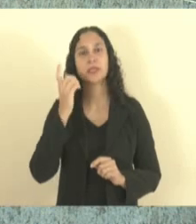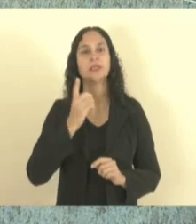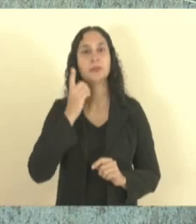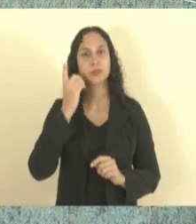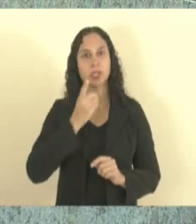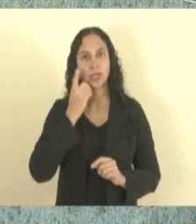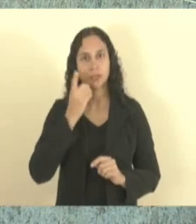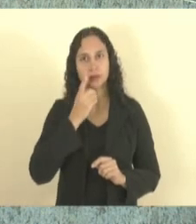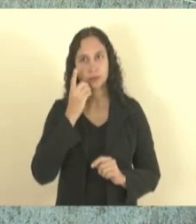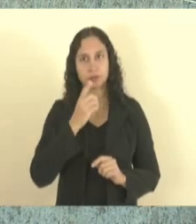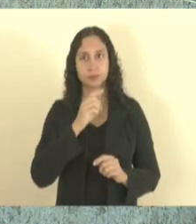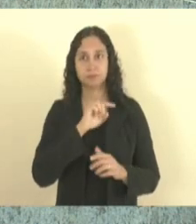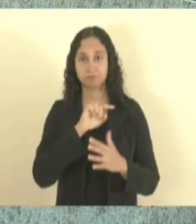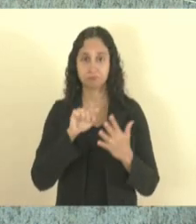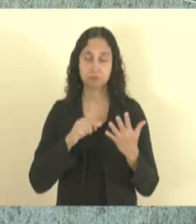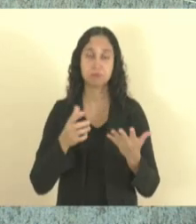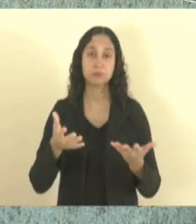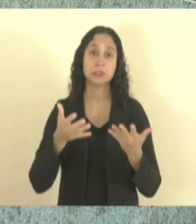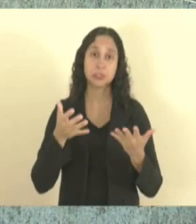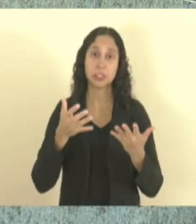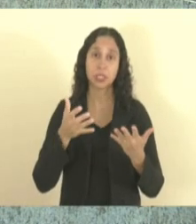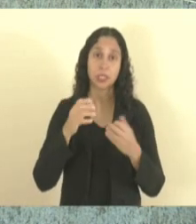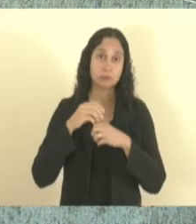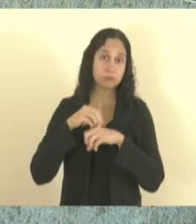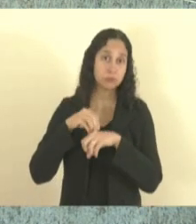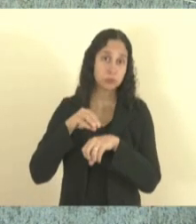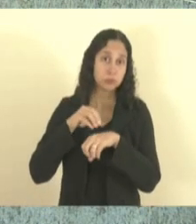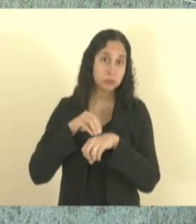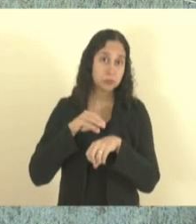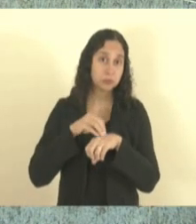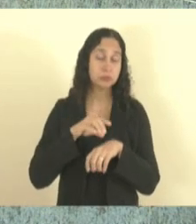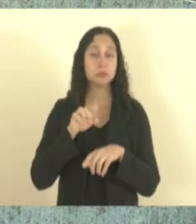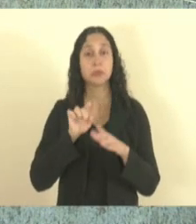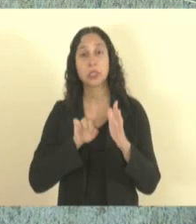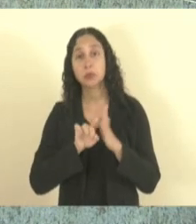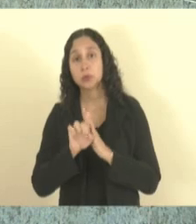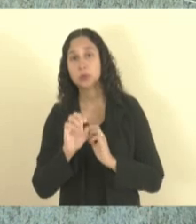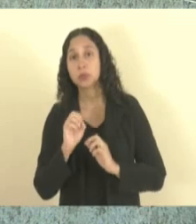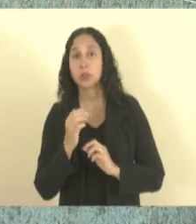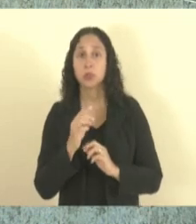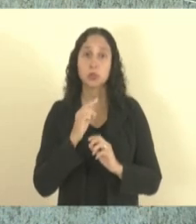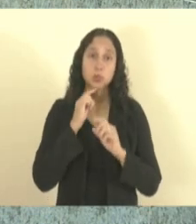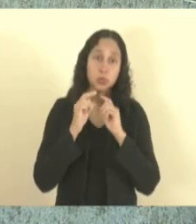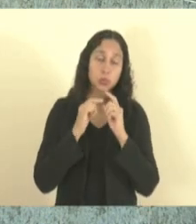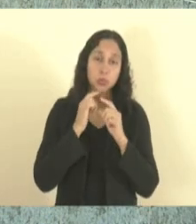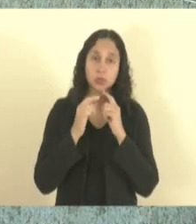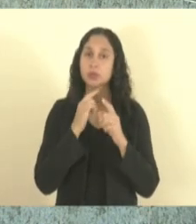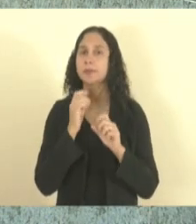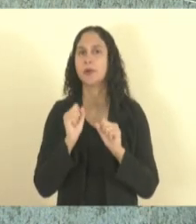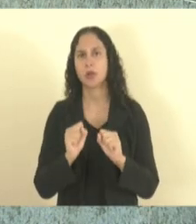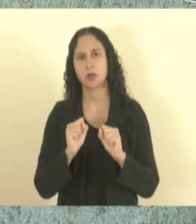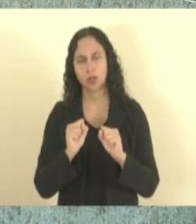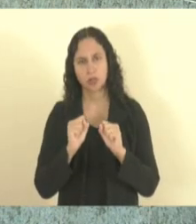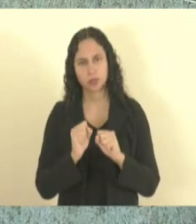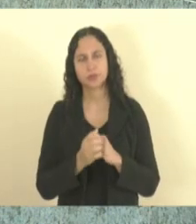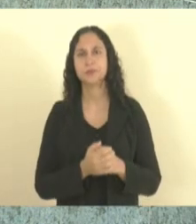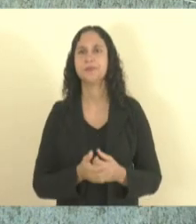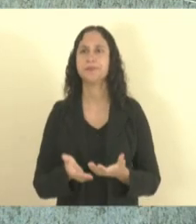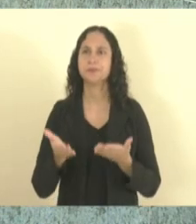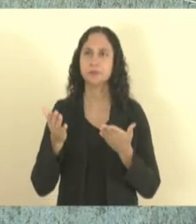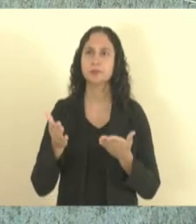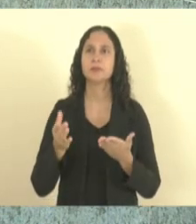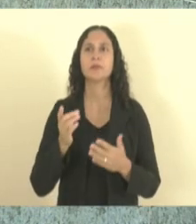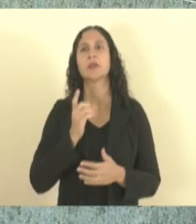que queiram eventualmente fazer algum tipo de manifestação pergunta questionamento queria começar pelo deputado